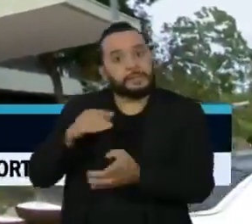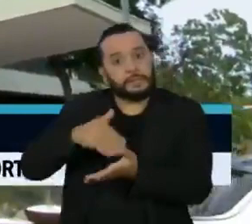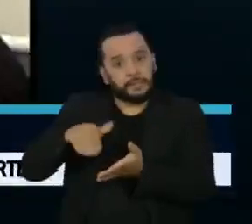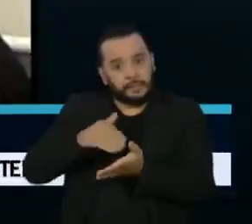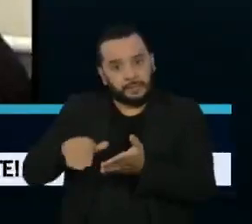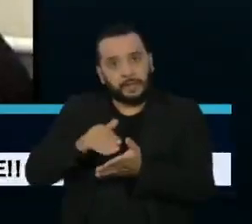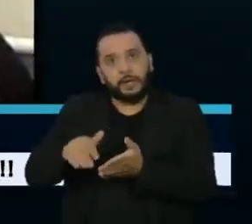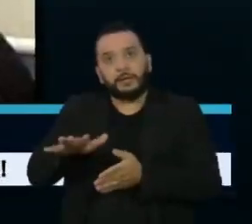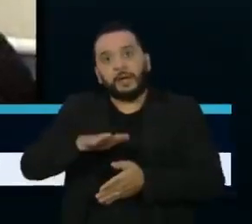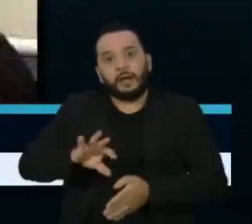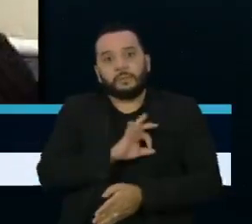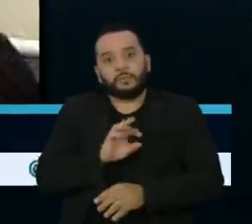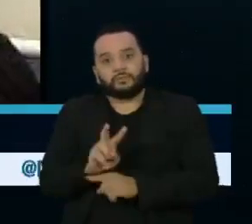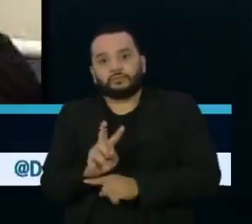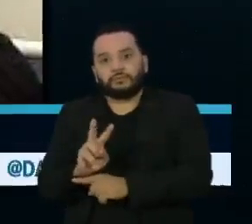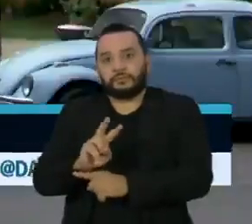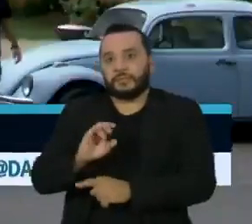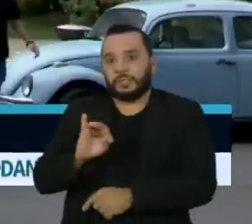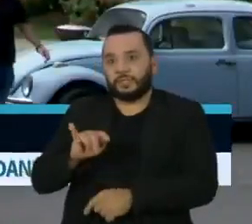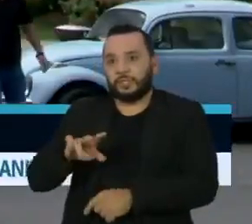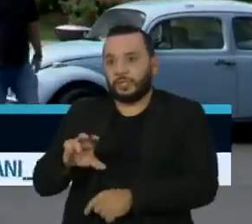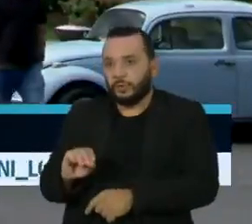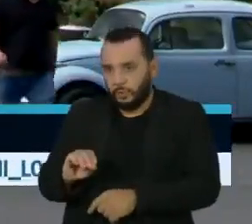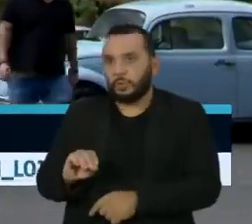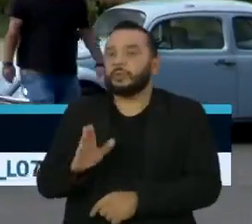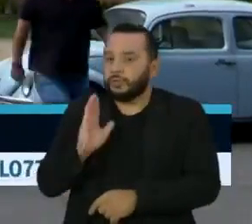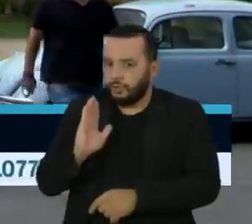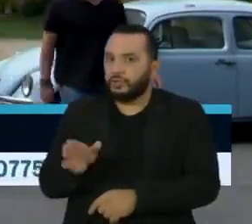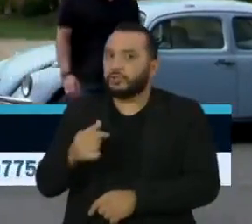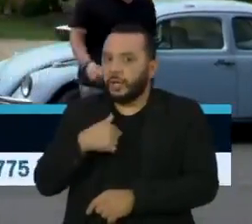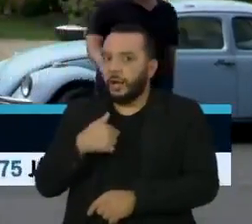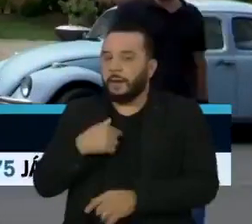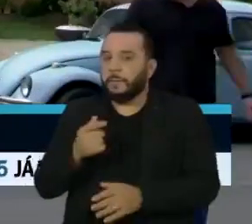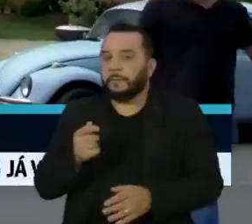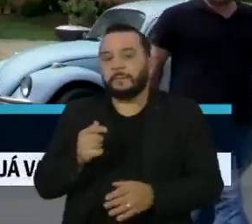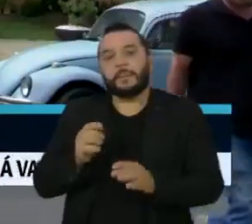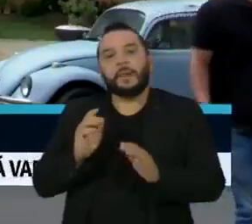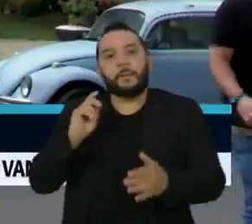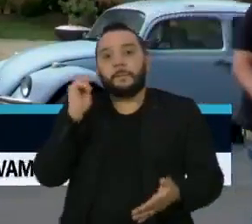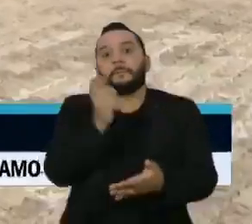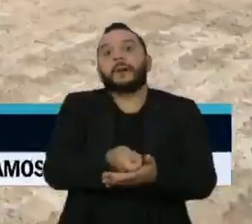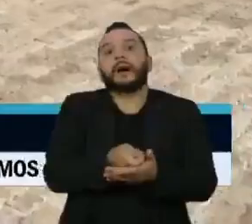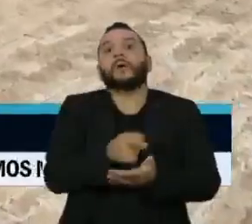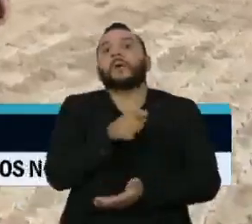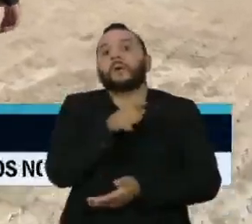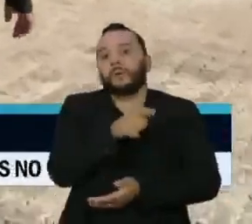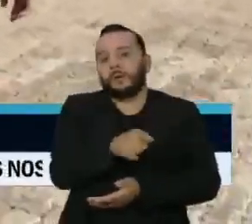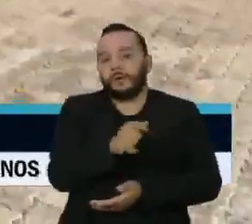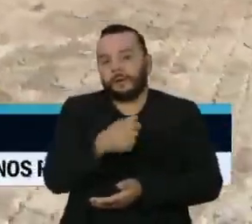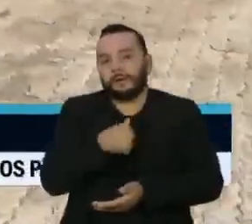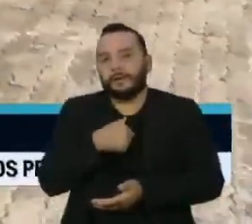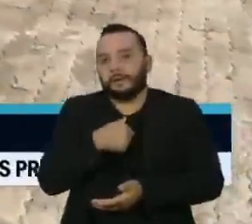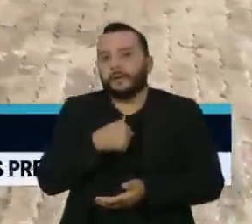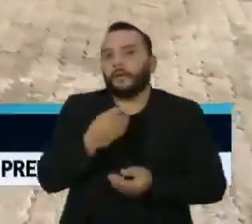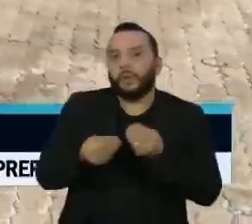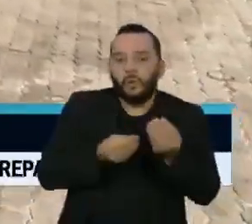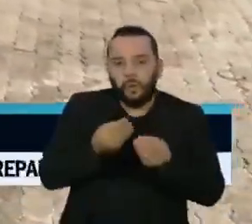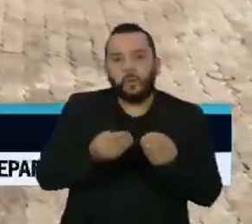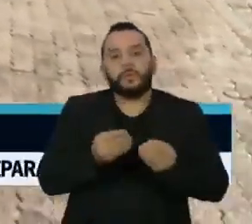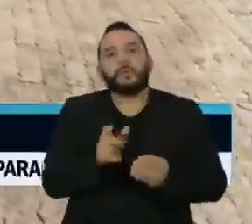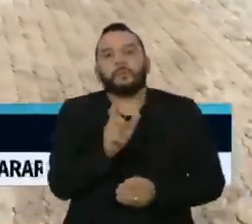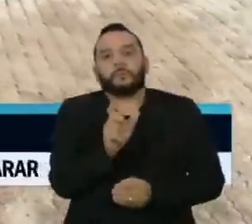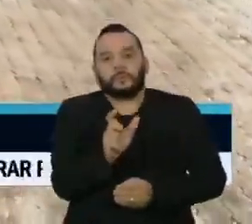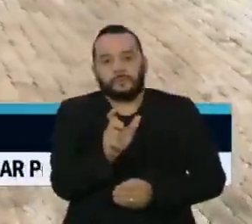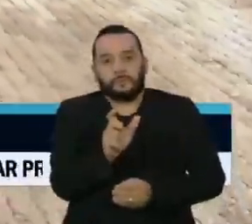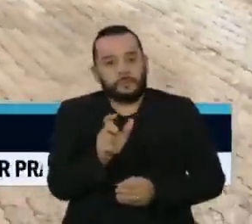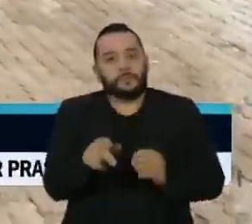Pública do Estado, Cristiano Barbosa Sampaio, teriam envolvimento no pagamento de vantagens indevidas relacionadas ao plano de saúde